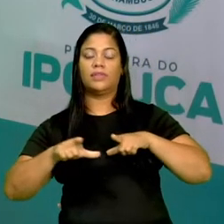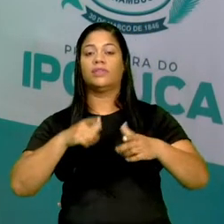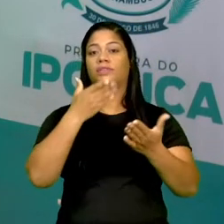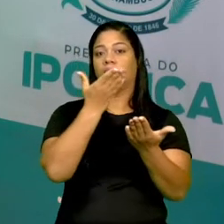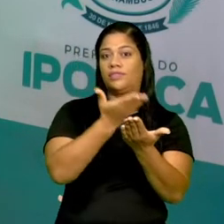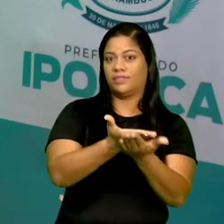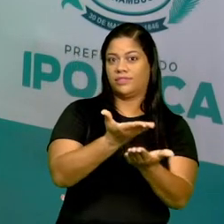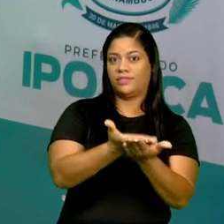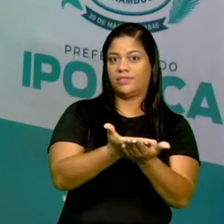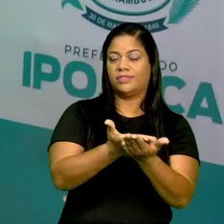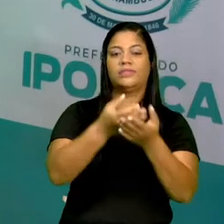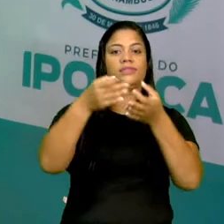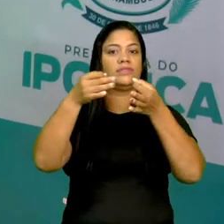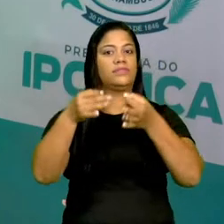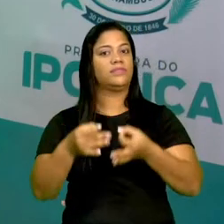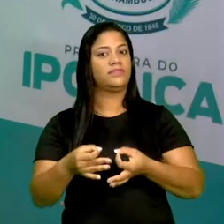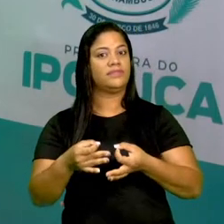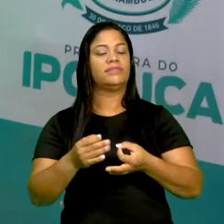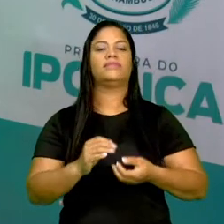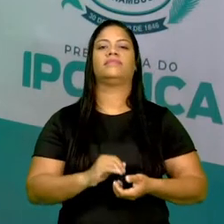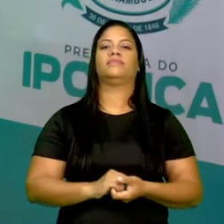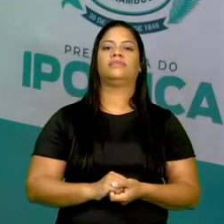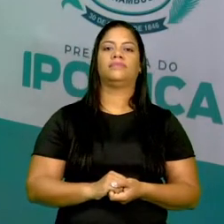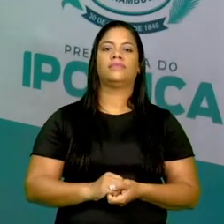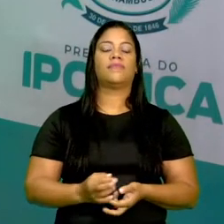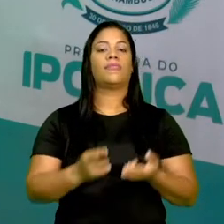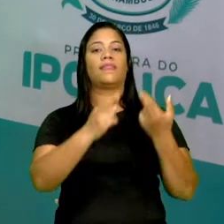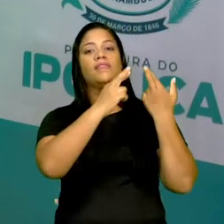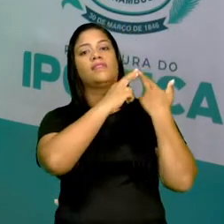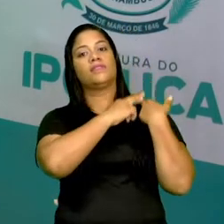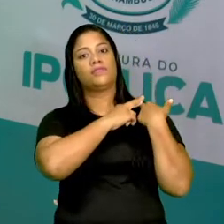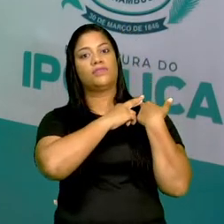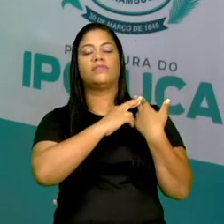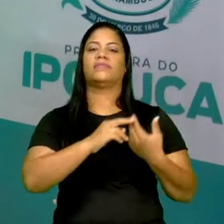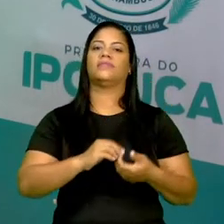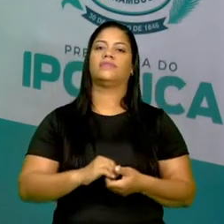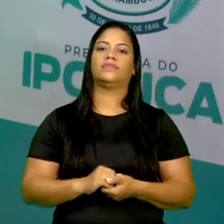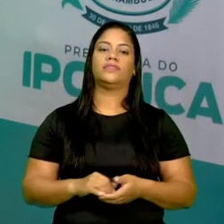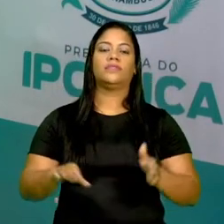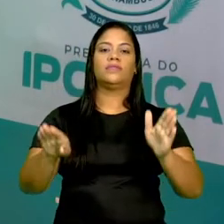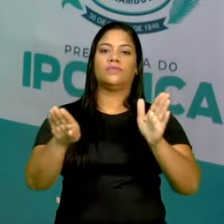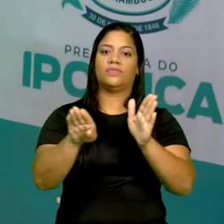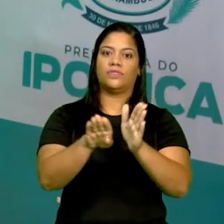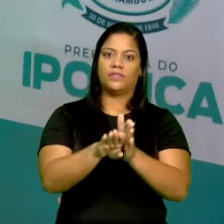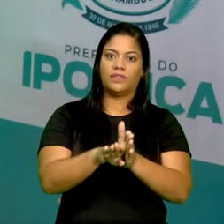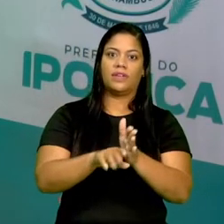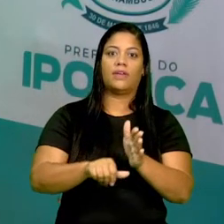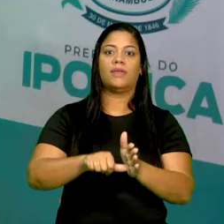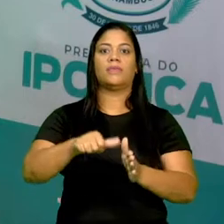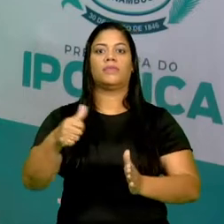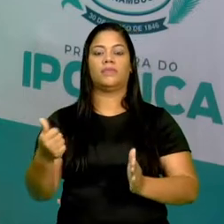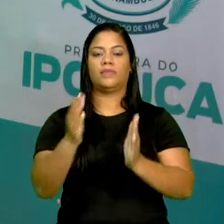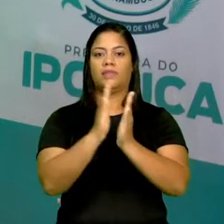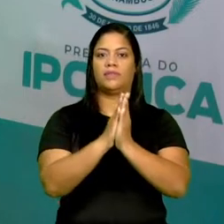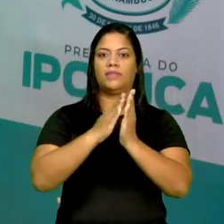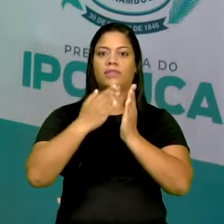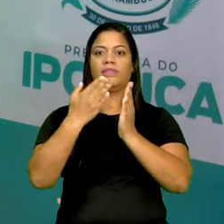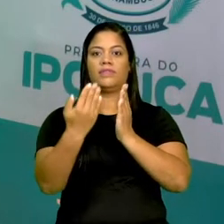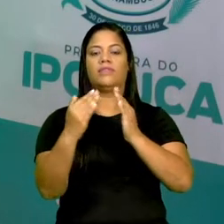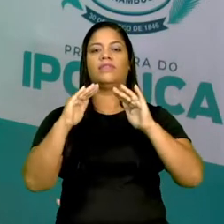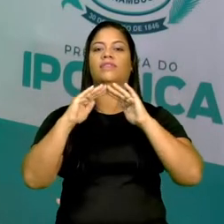estudando, certo? Então, eles são responsáveis por chegar primeiro, abrir a